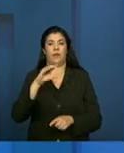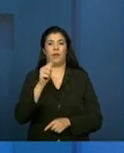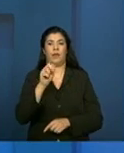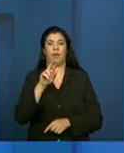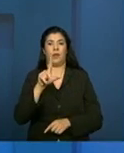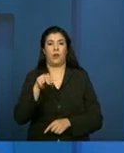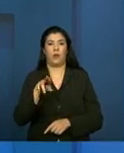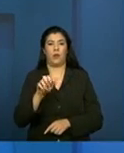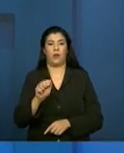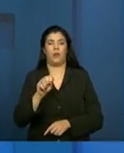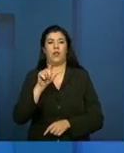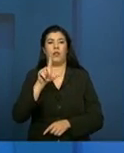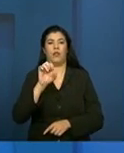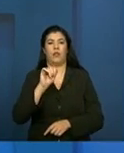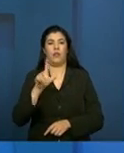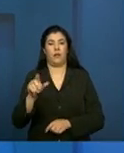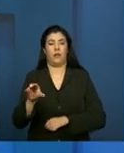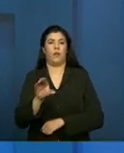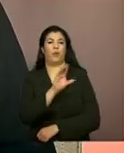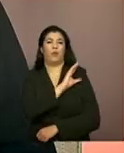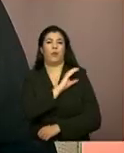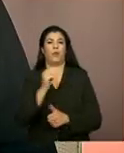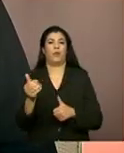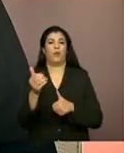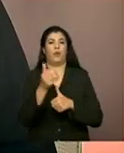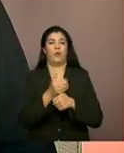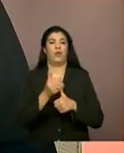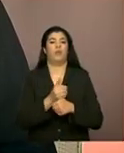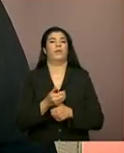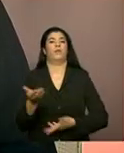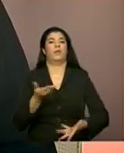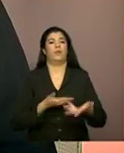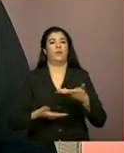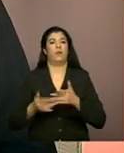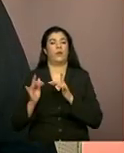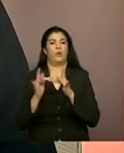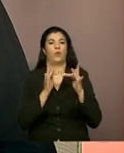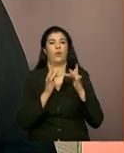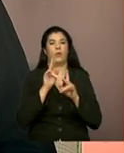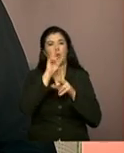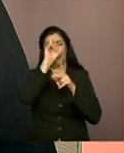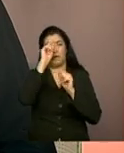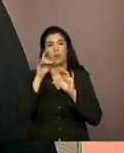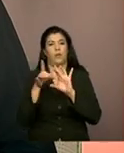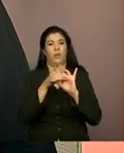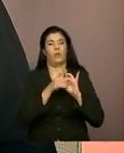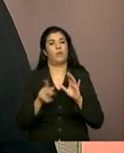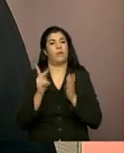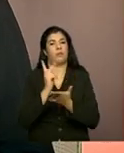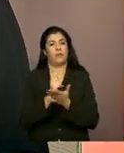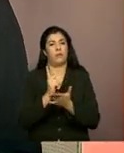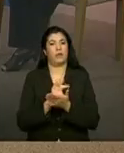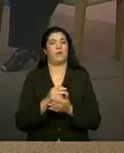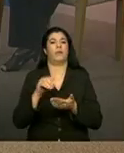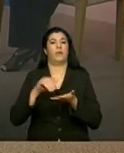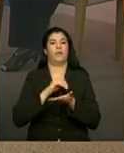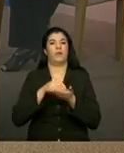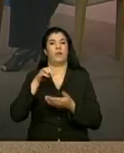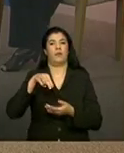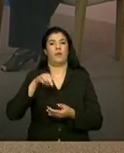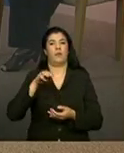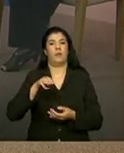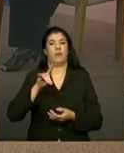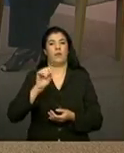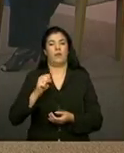Leal, coordenadora substituta do serviço de convivência e fortalecimento de vínculos, da mesma Secretaria do MDS. Bem-vindas,